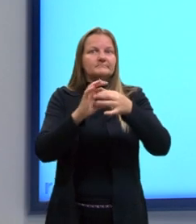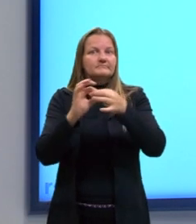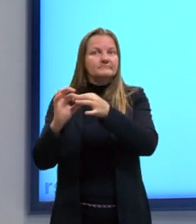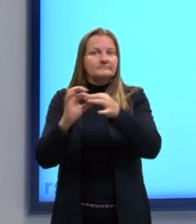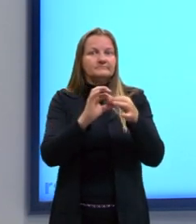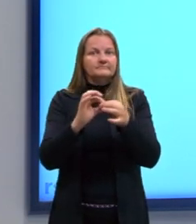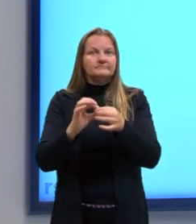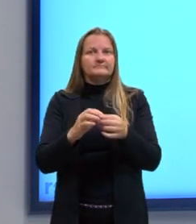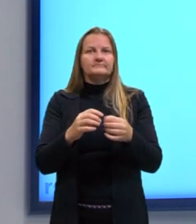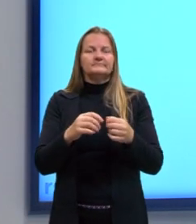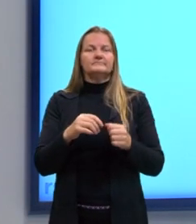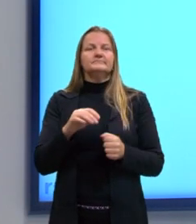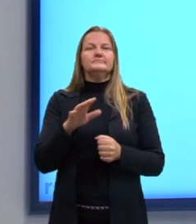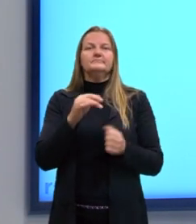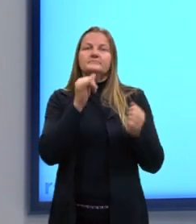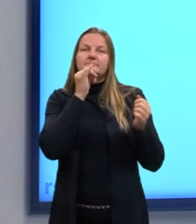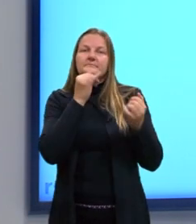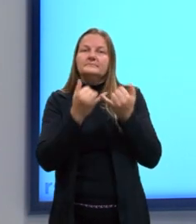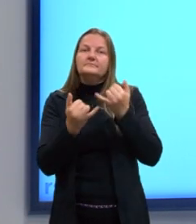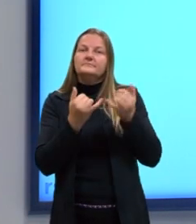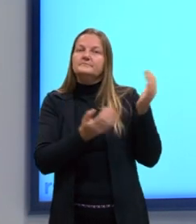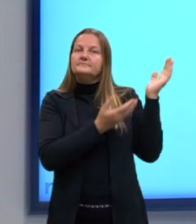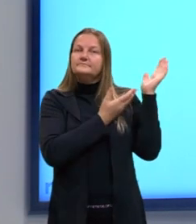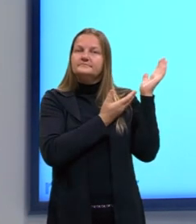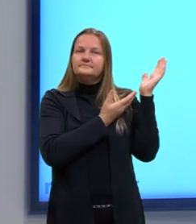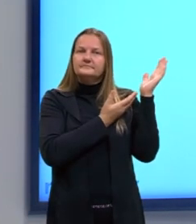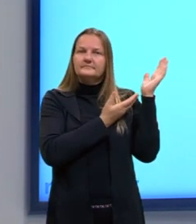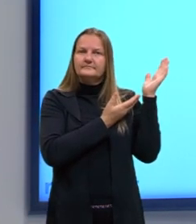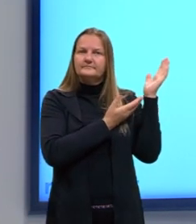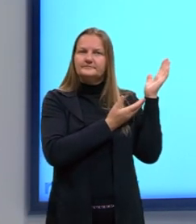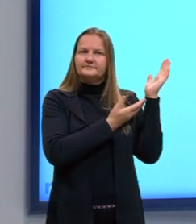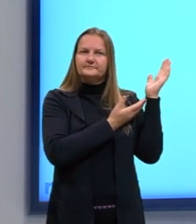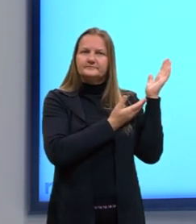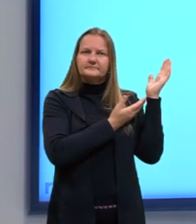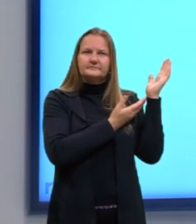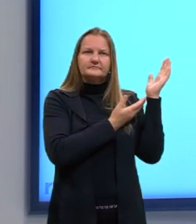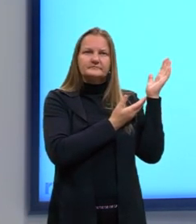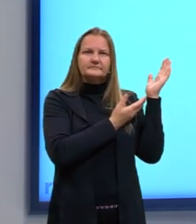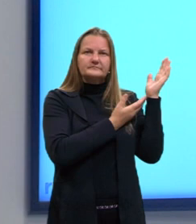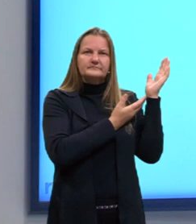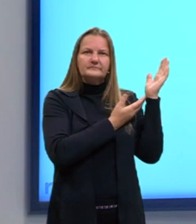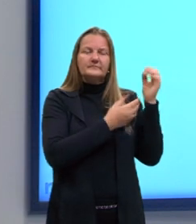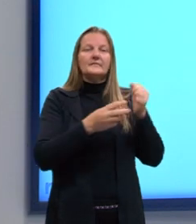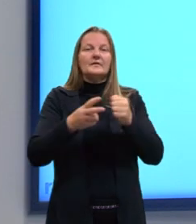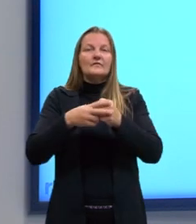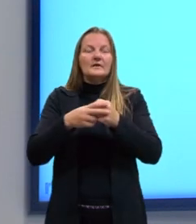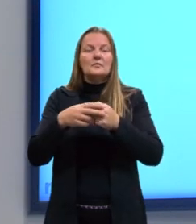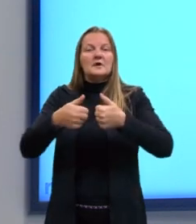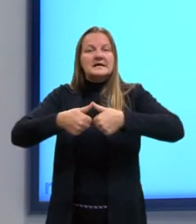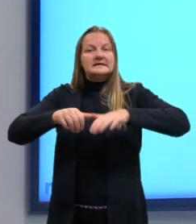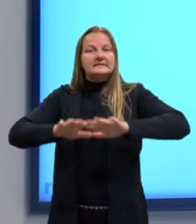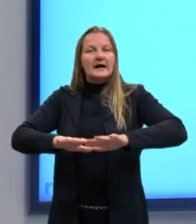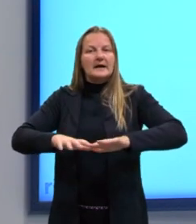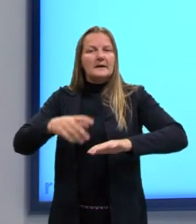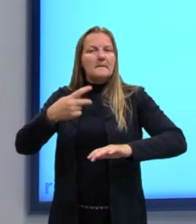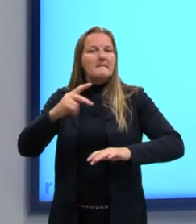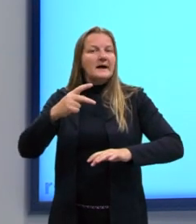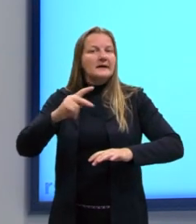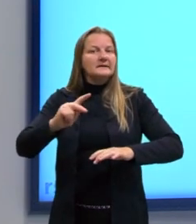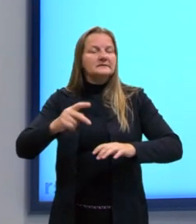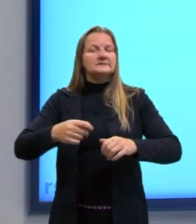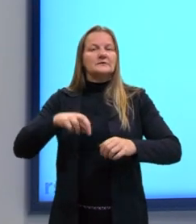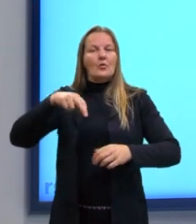Um estado circunstancial, ou seja, aquilo que acontece uma vez. O verbo estar, parecer ou andar.